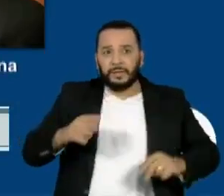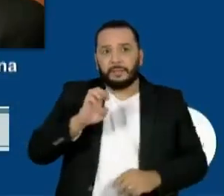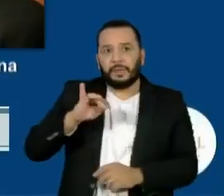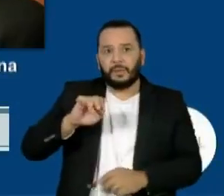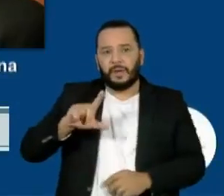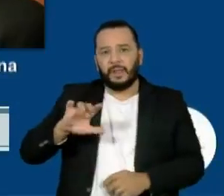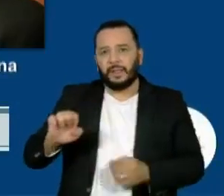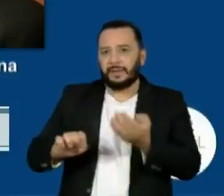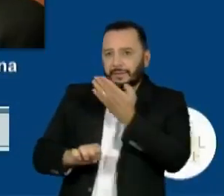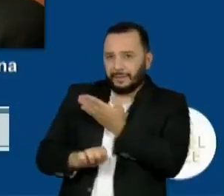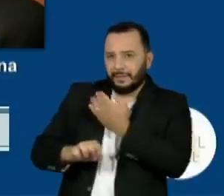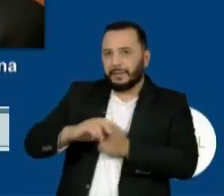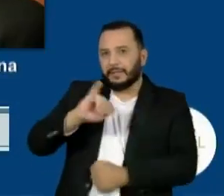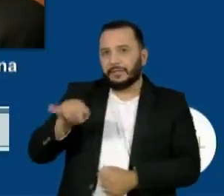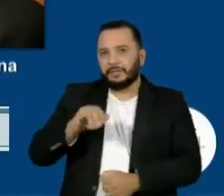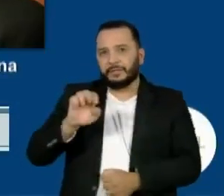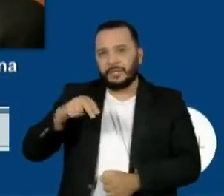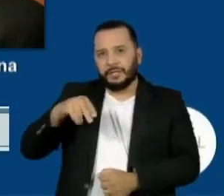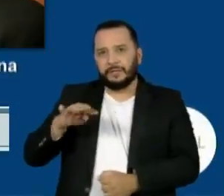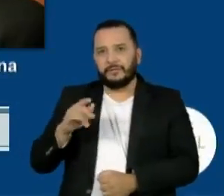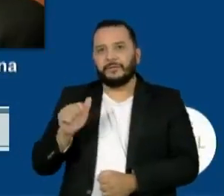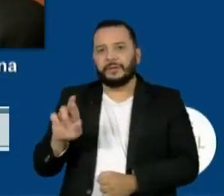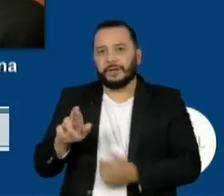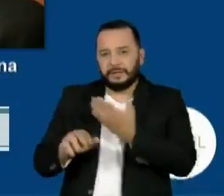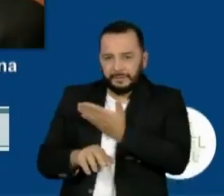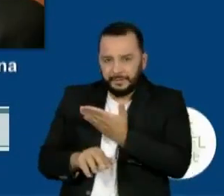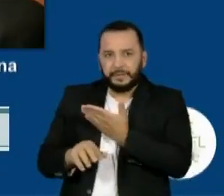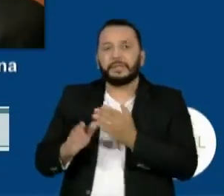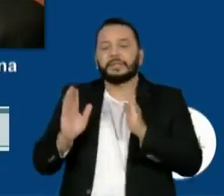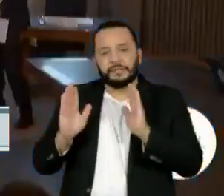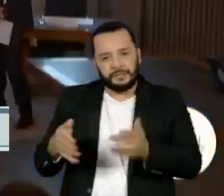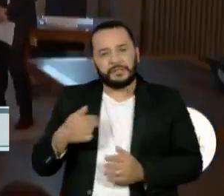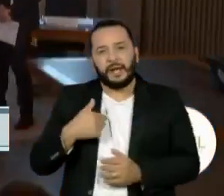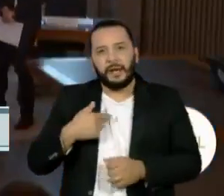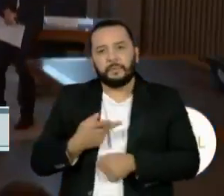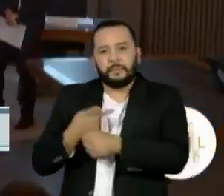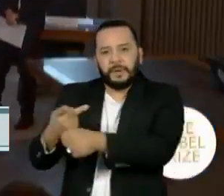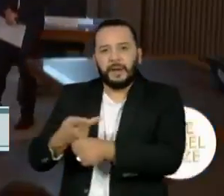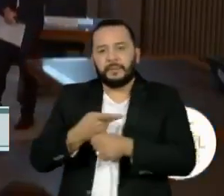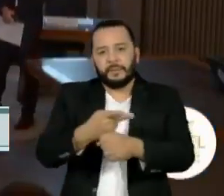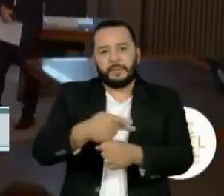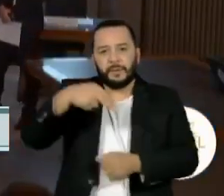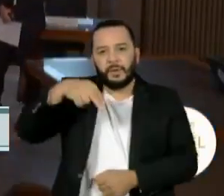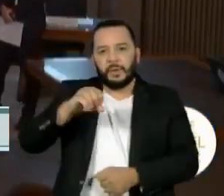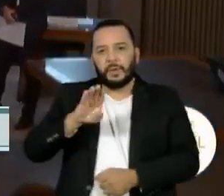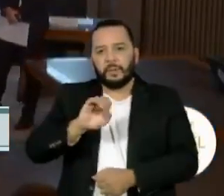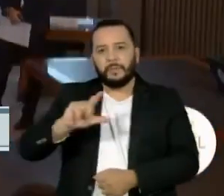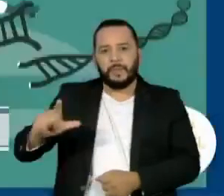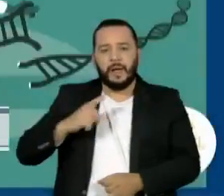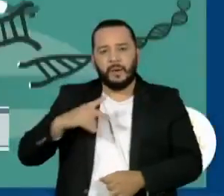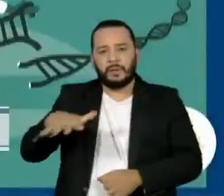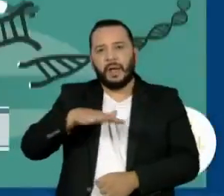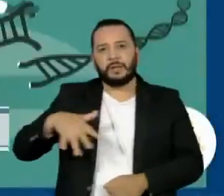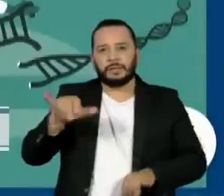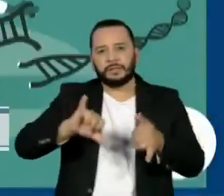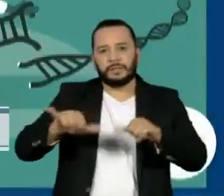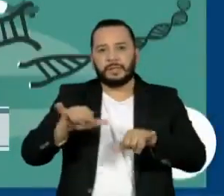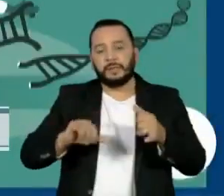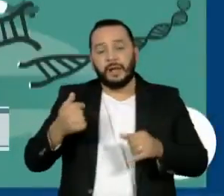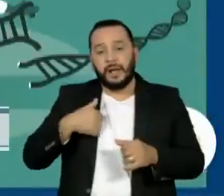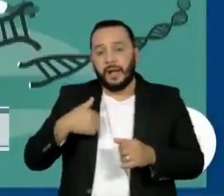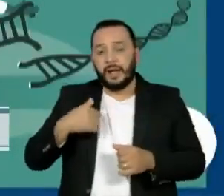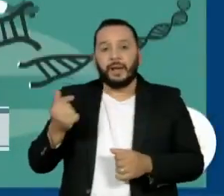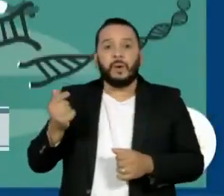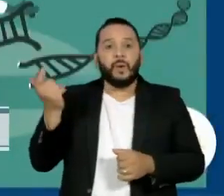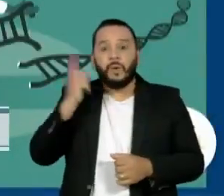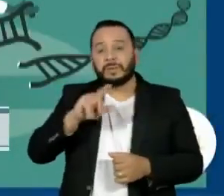Emmanuel Carpentier e Jennifer Dona dividiram o Prêmio Nobel de Química por terem descoberto uma